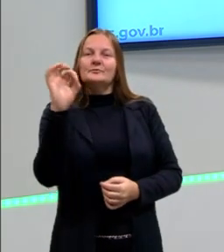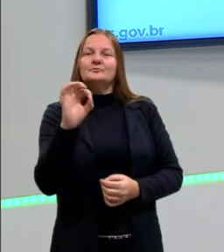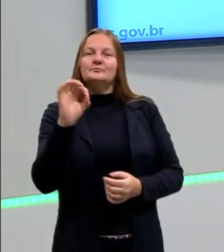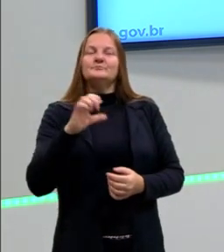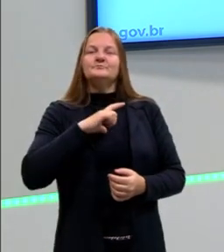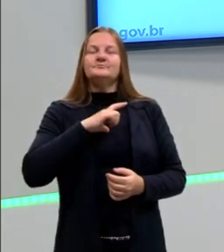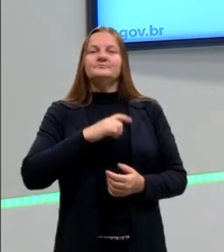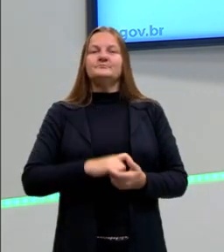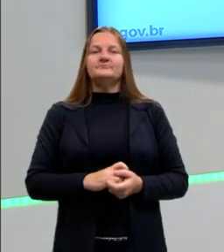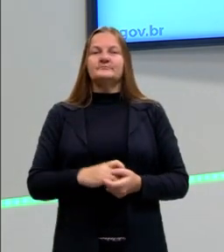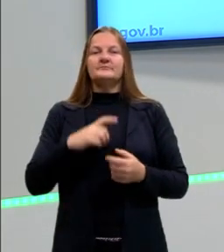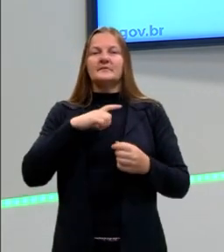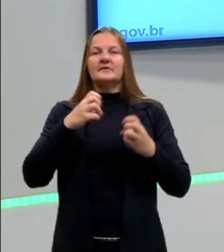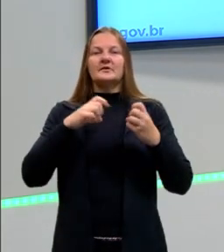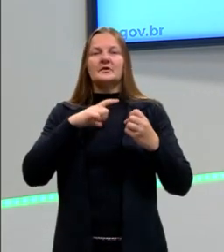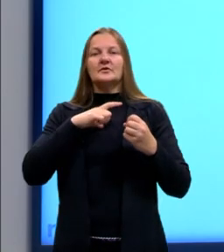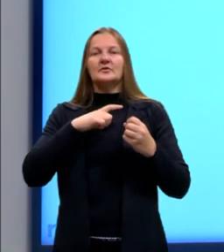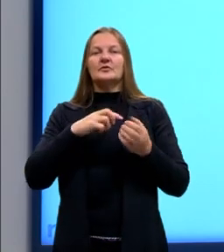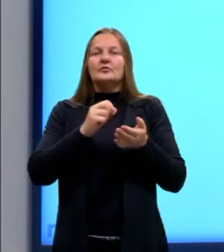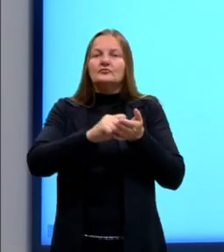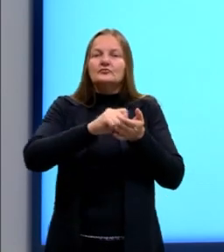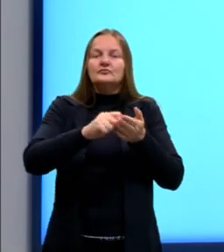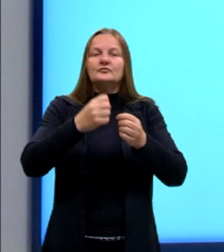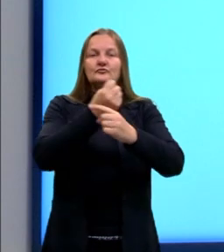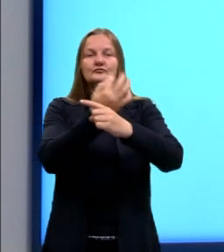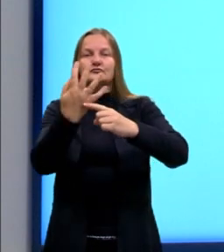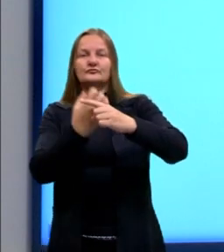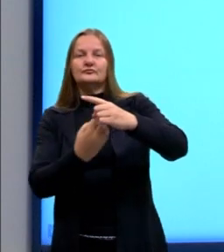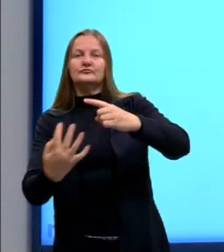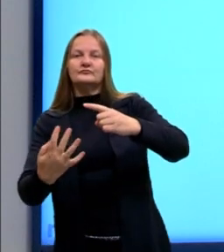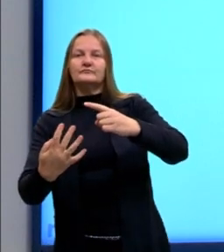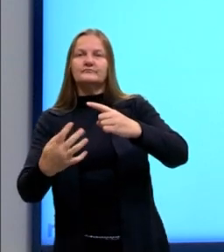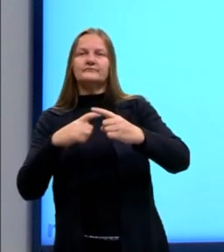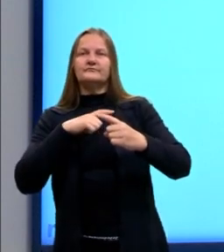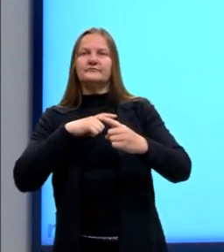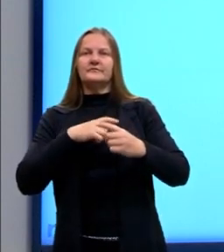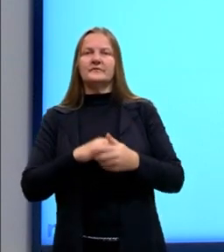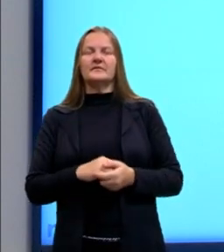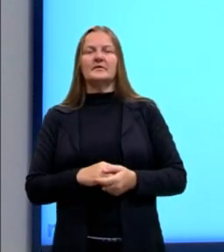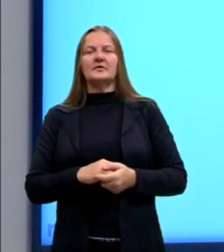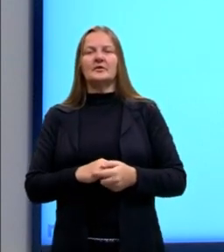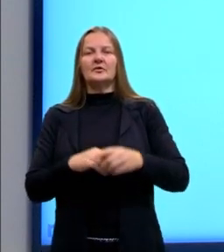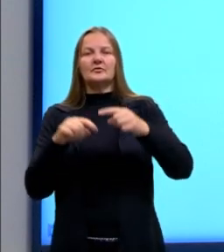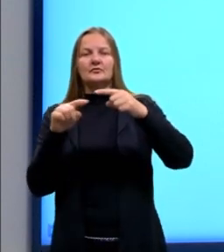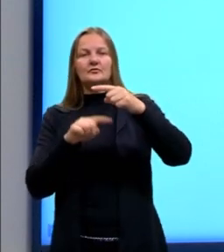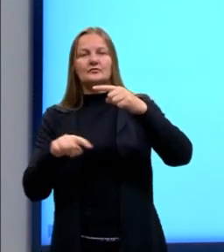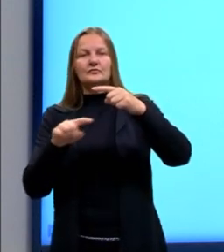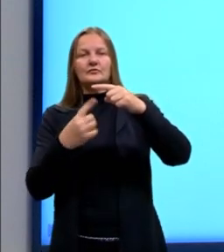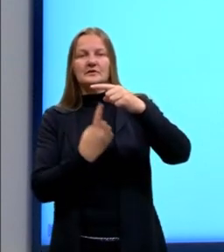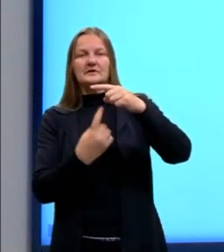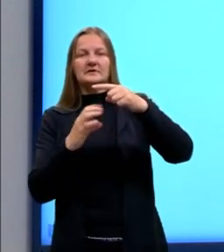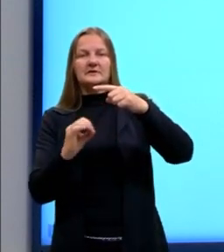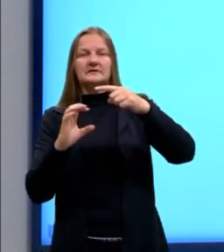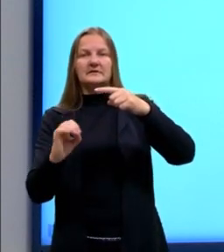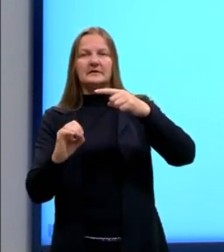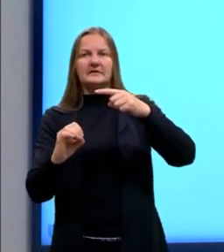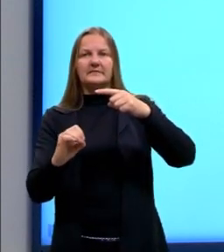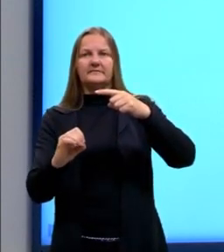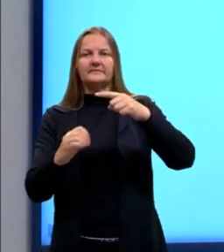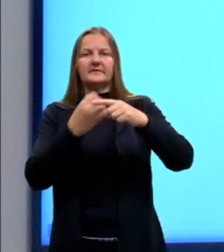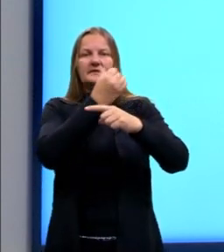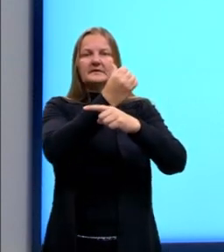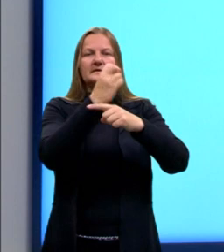Aqui eu reescrevi como fração. E aqui nós temos o nosso denominador 100. Então